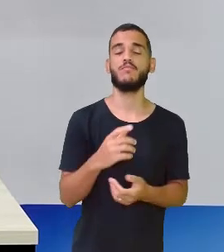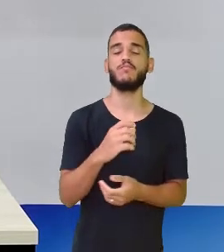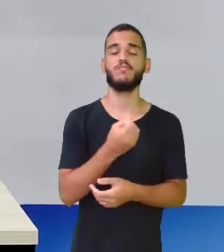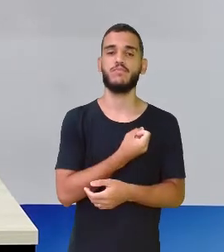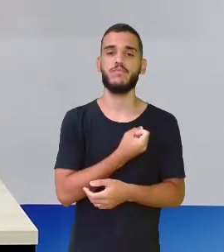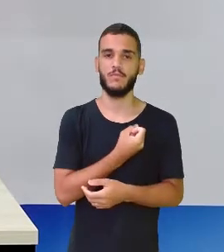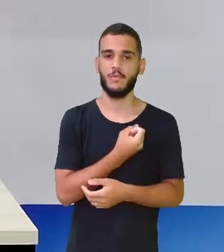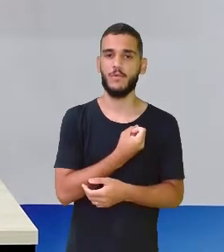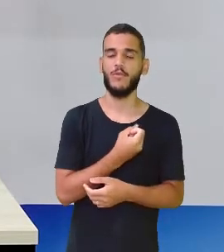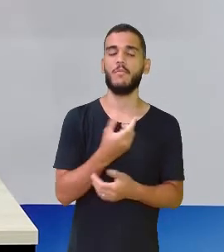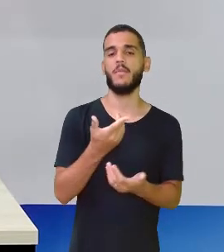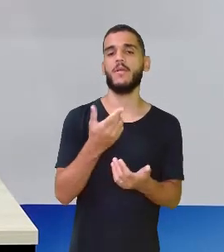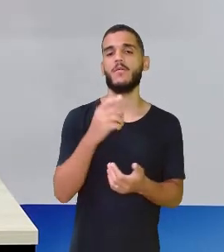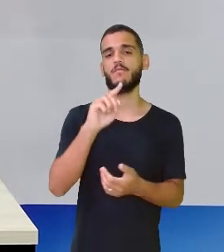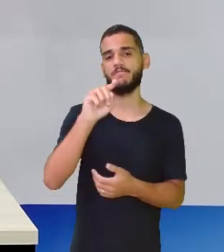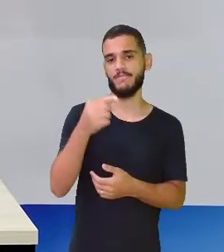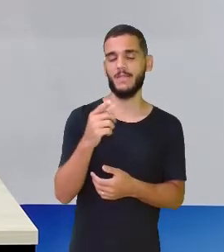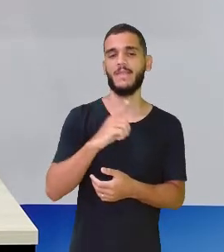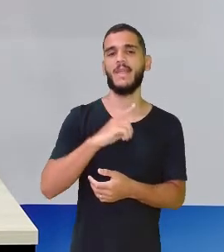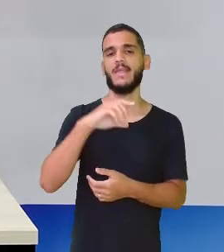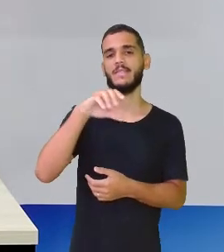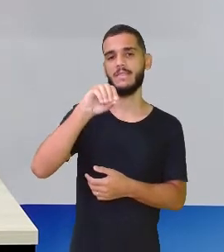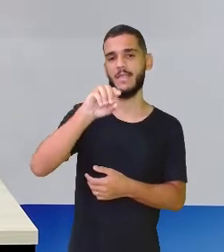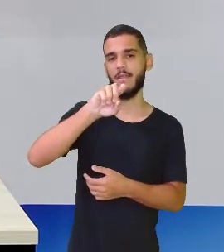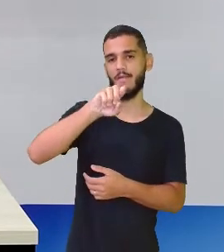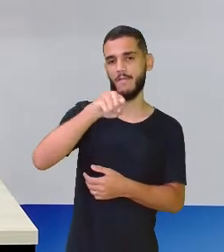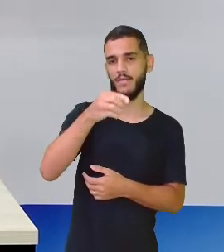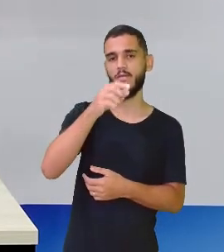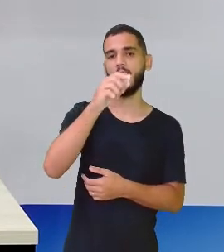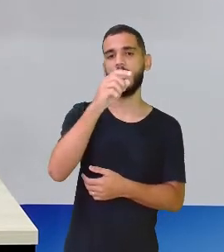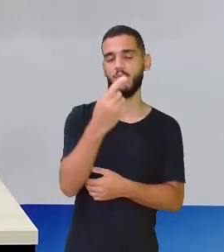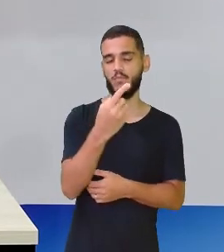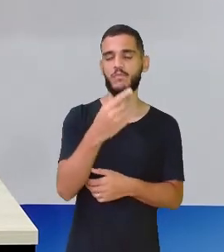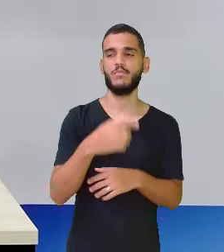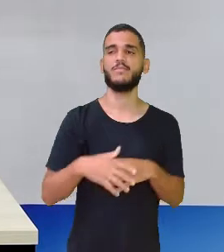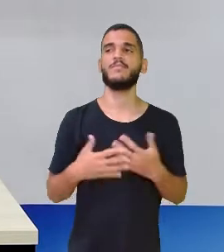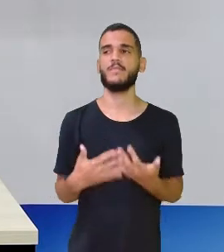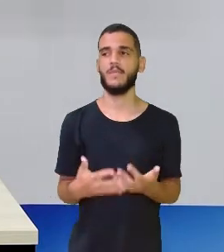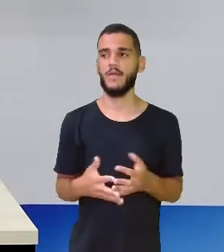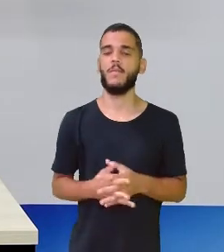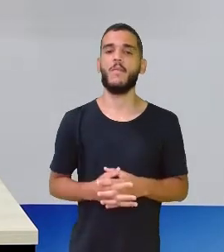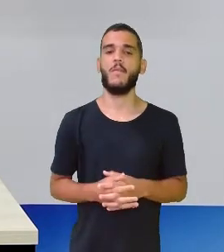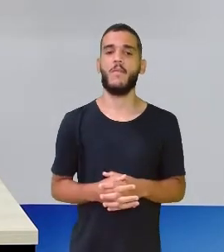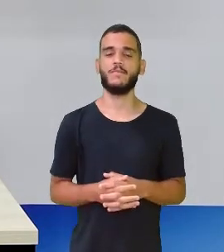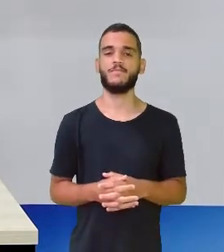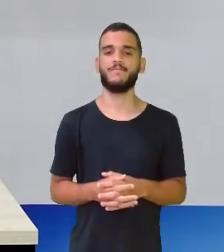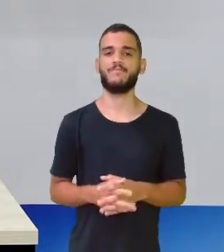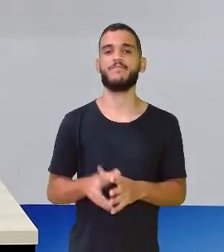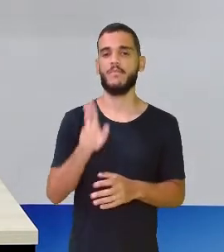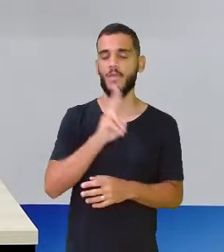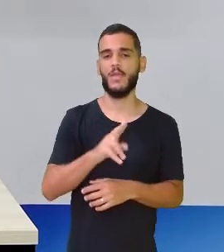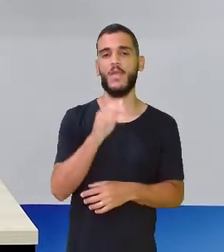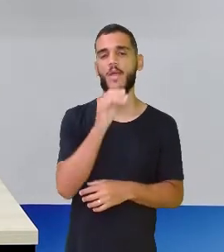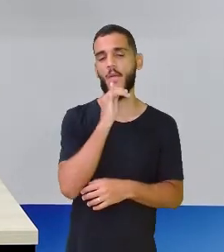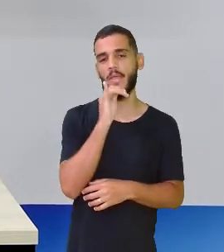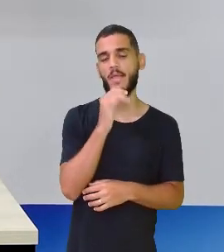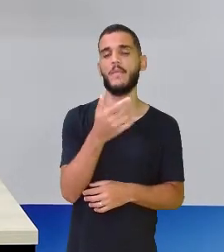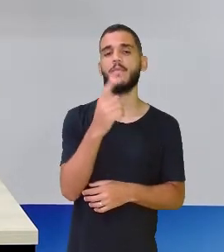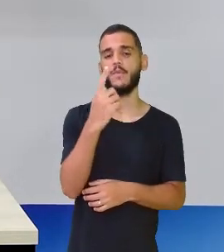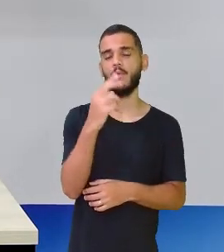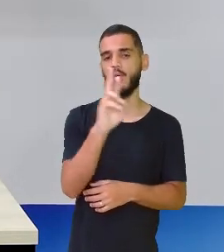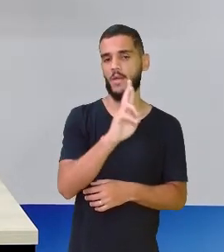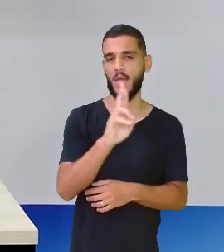eu vou ter 0,1. Nesse caso daqui, eu utilizando o meu exemplo do real,